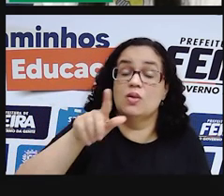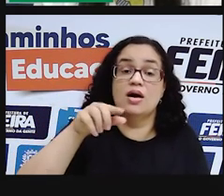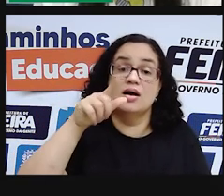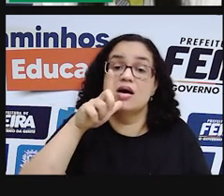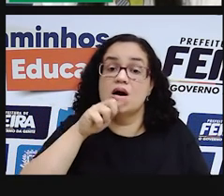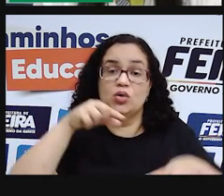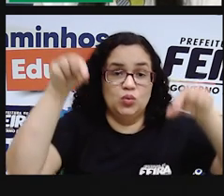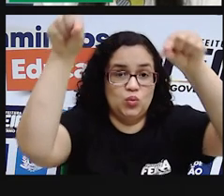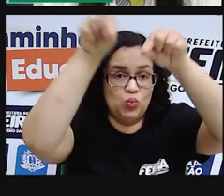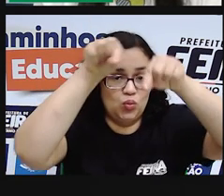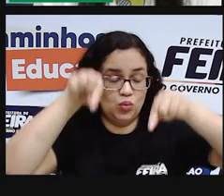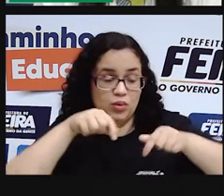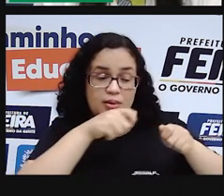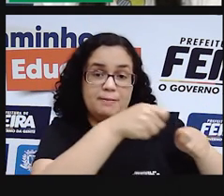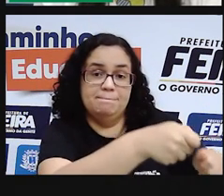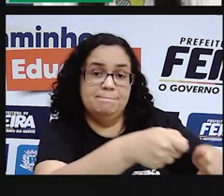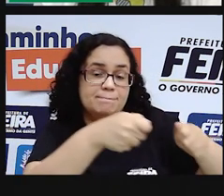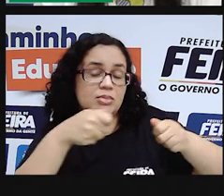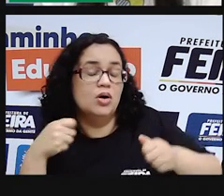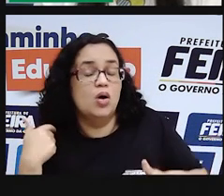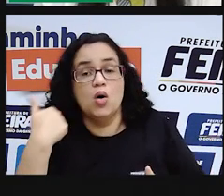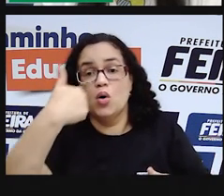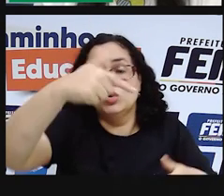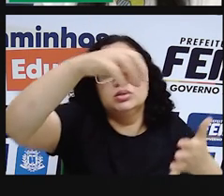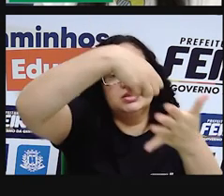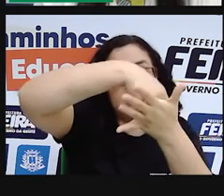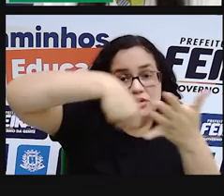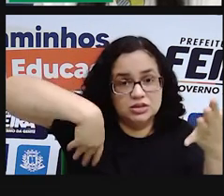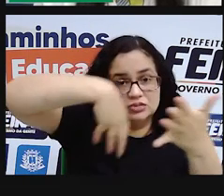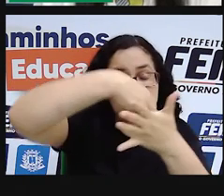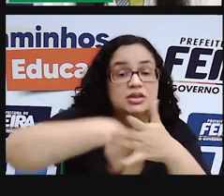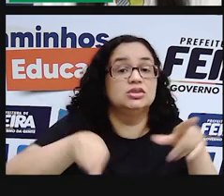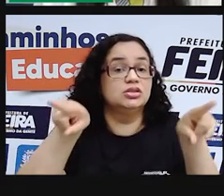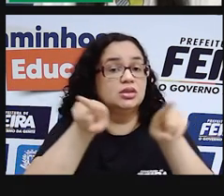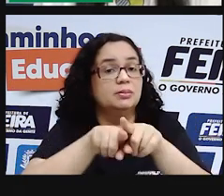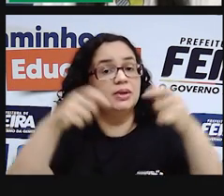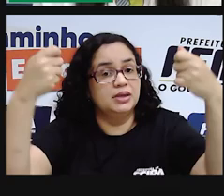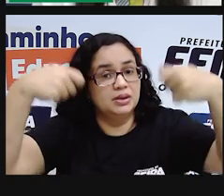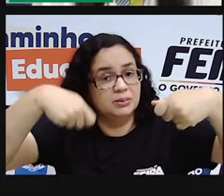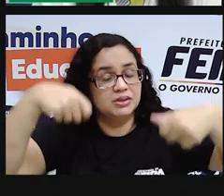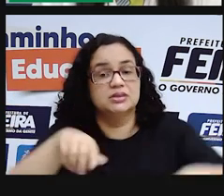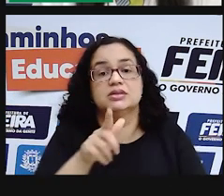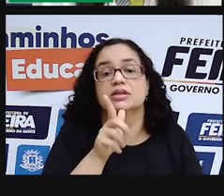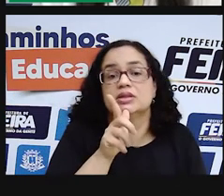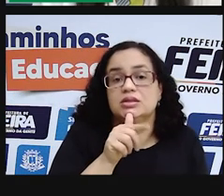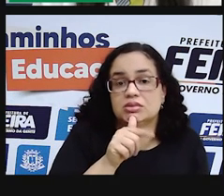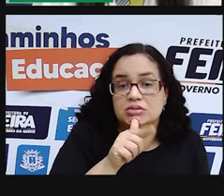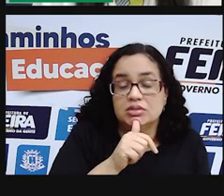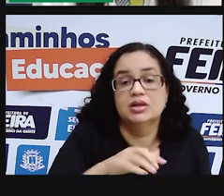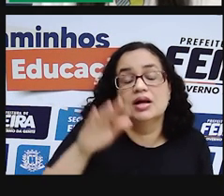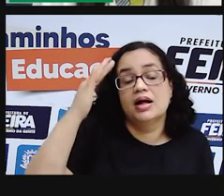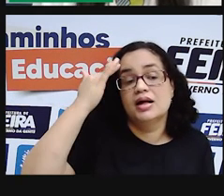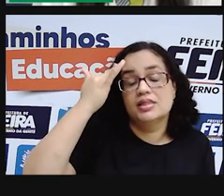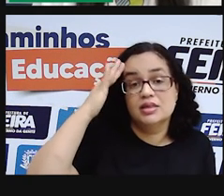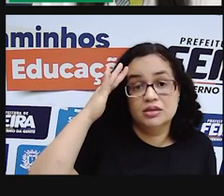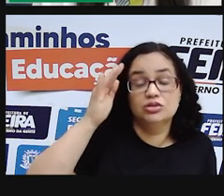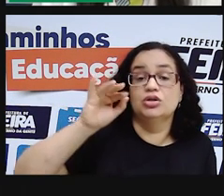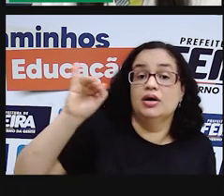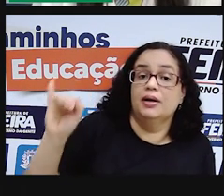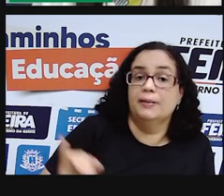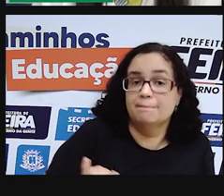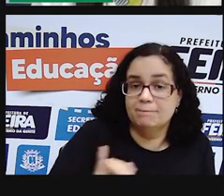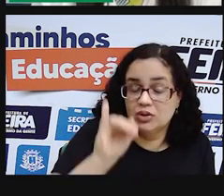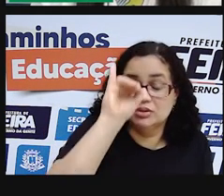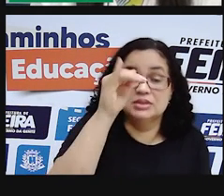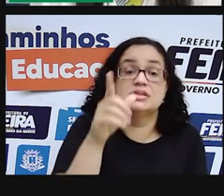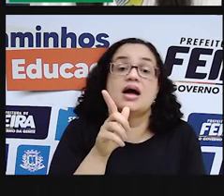lagoa, né? Para pesca e para outras atividades também que necessitam da água. A gente entende a importância da água, né?